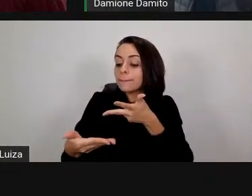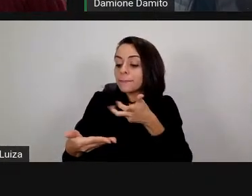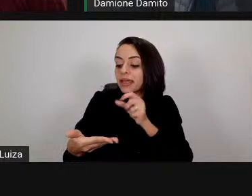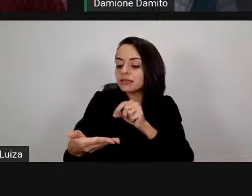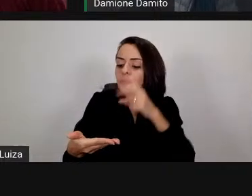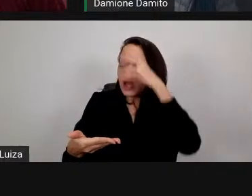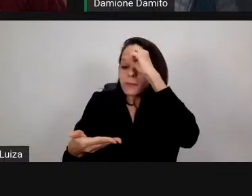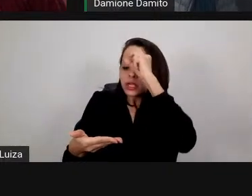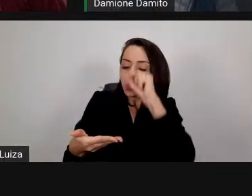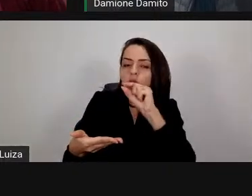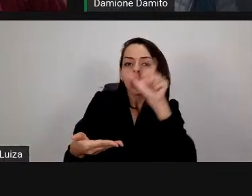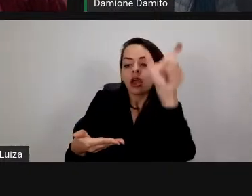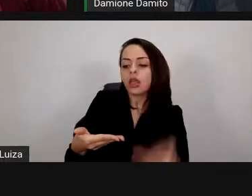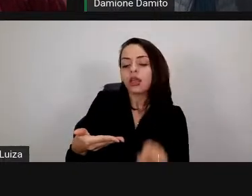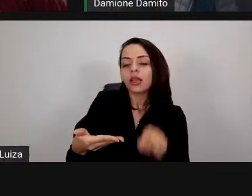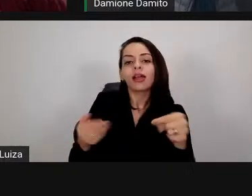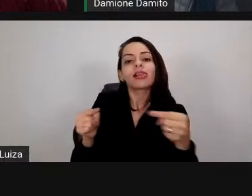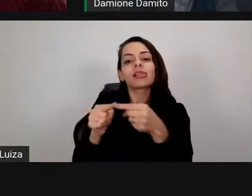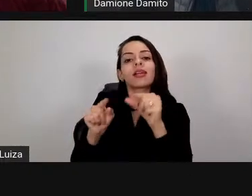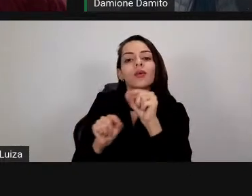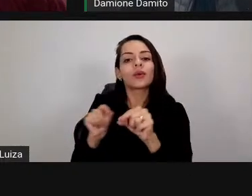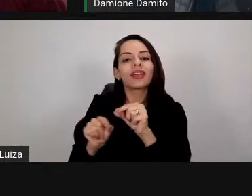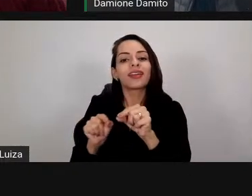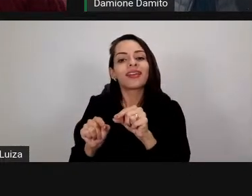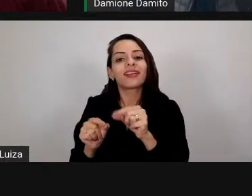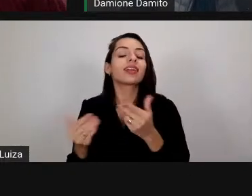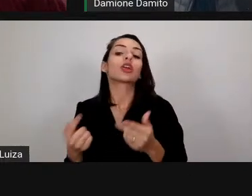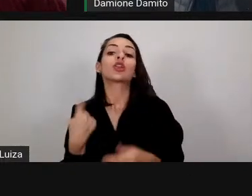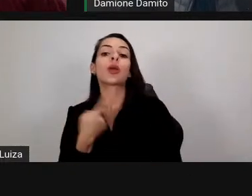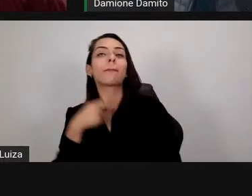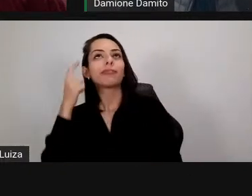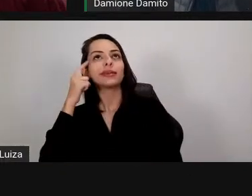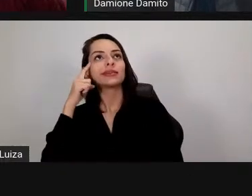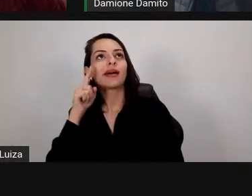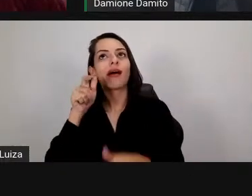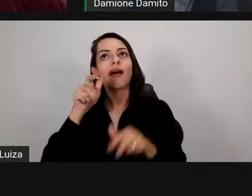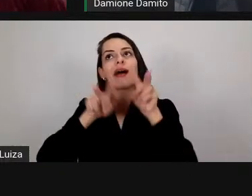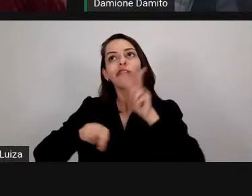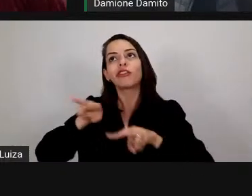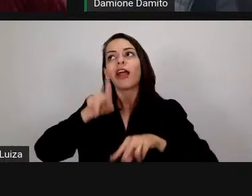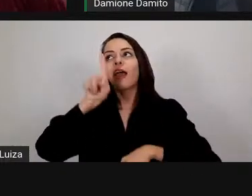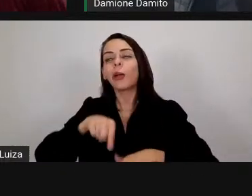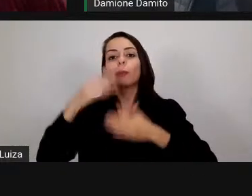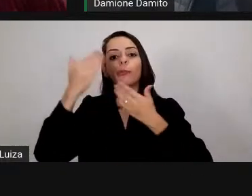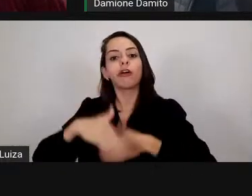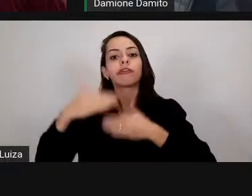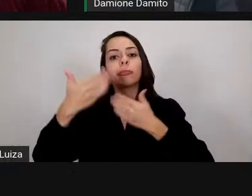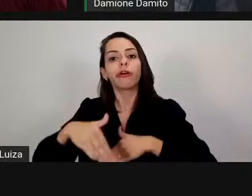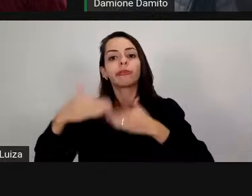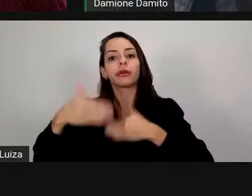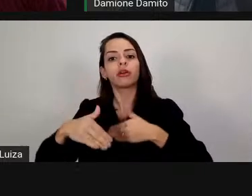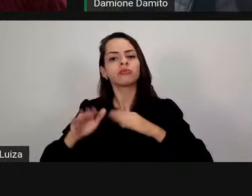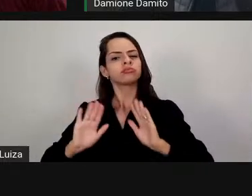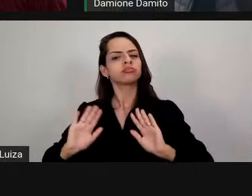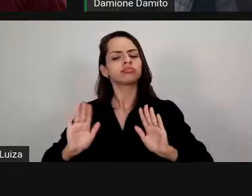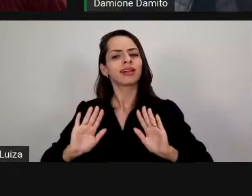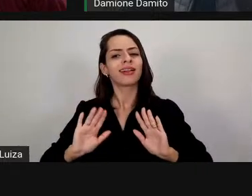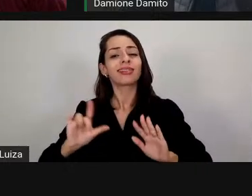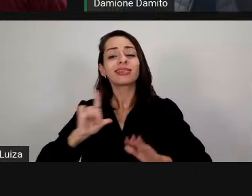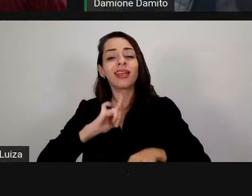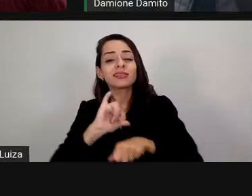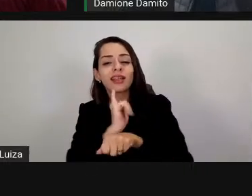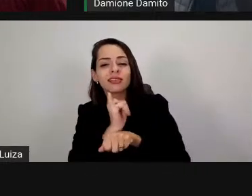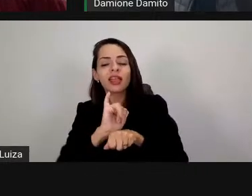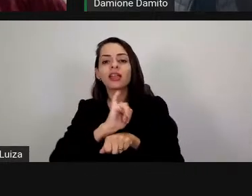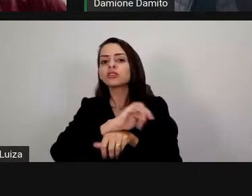o nosso horizonte para essas outras possibilidades e cada ferramenta cada metodologia vai ter uma